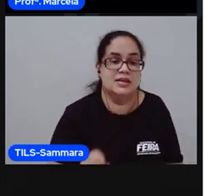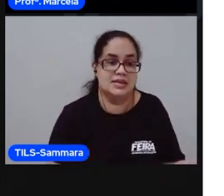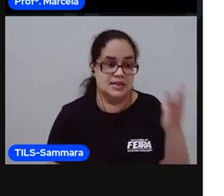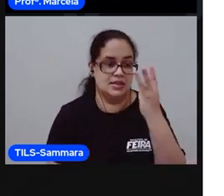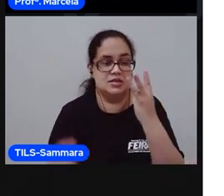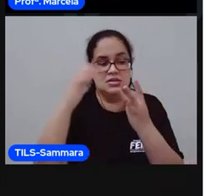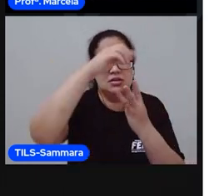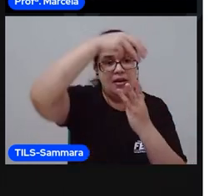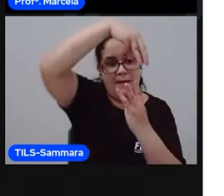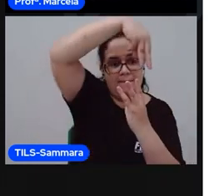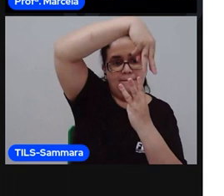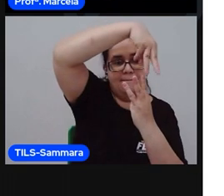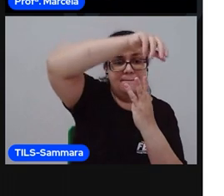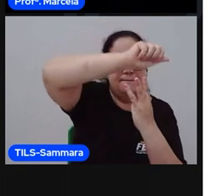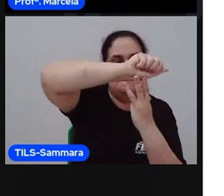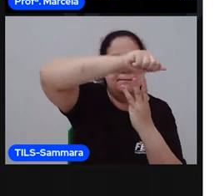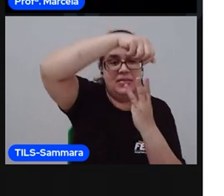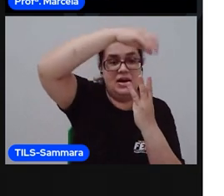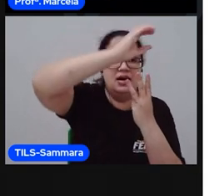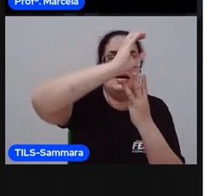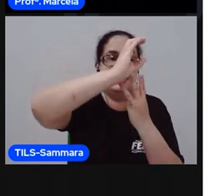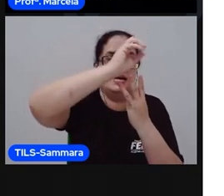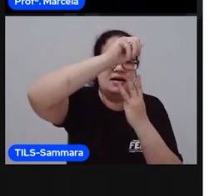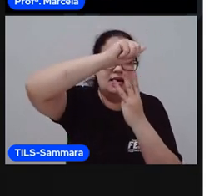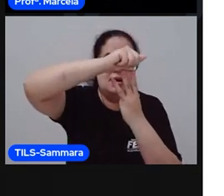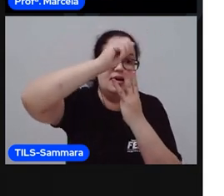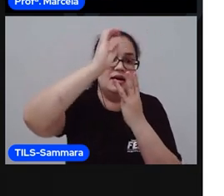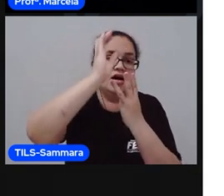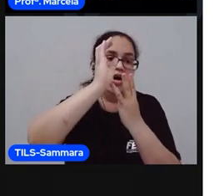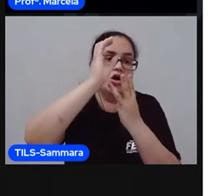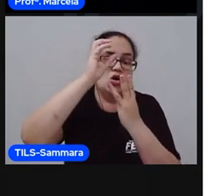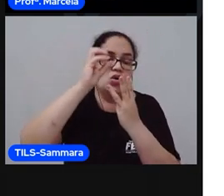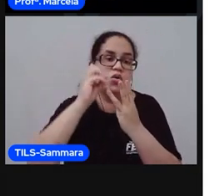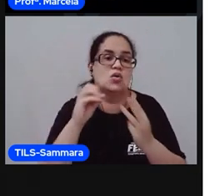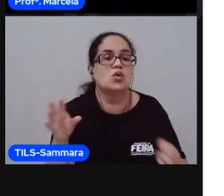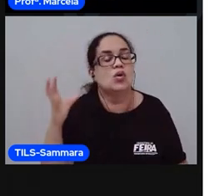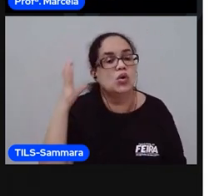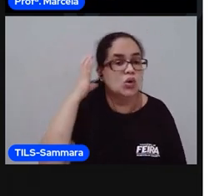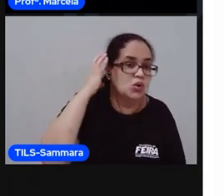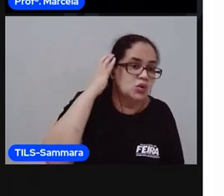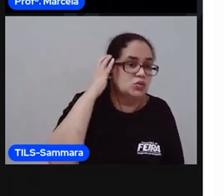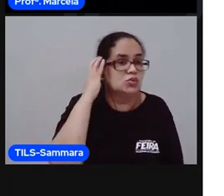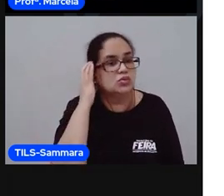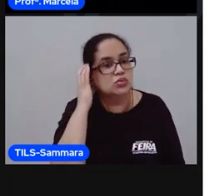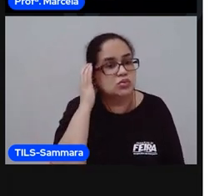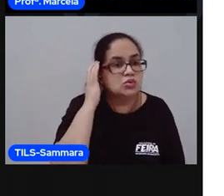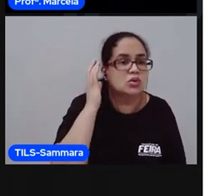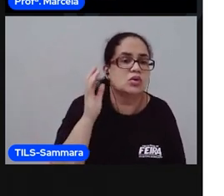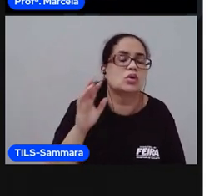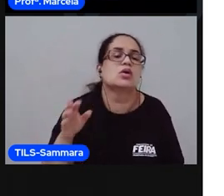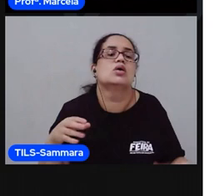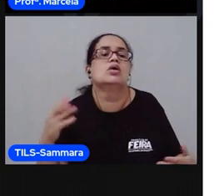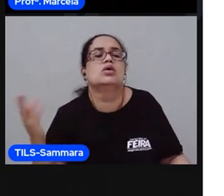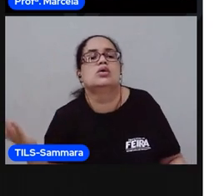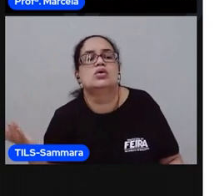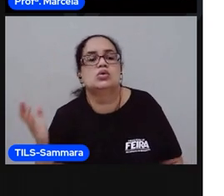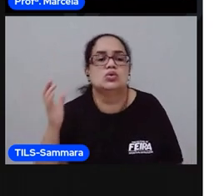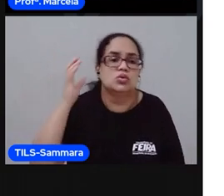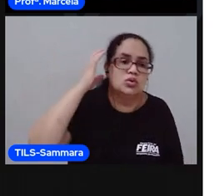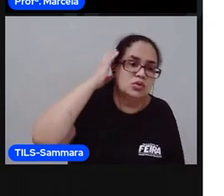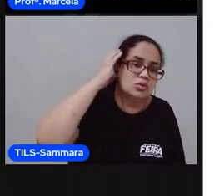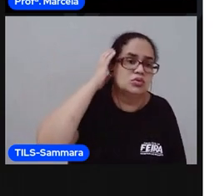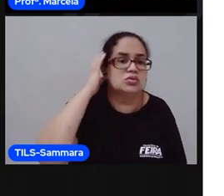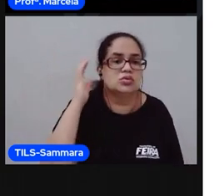vezes. Agora, vamos ouvir o som. Qual é o som das